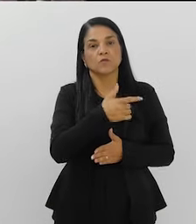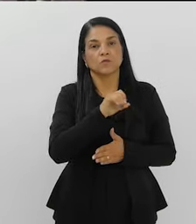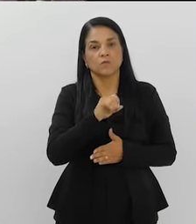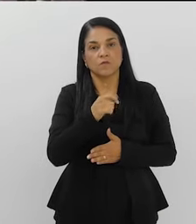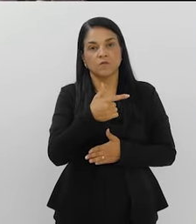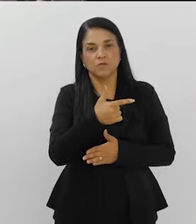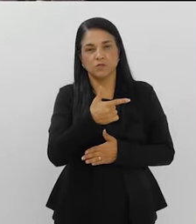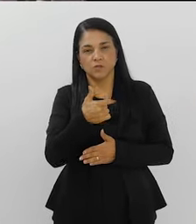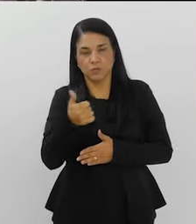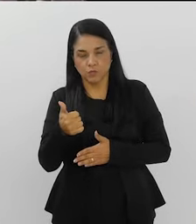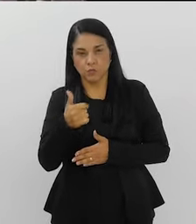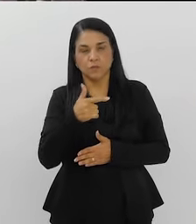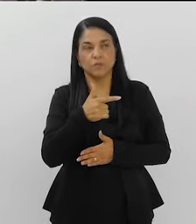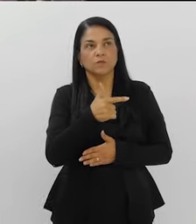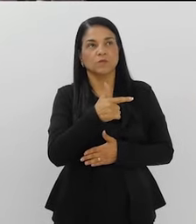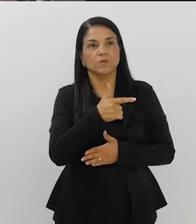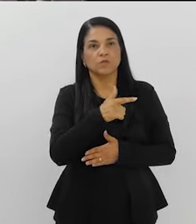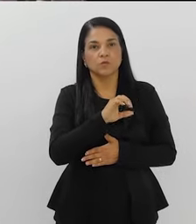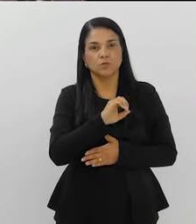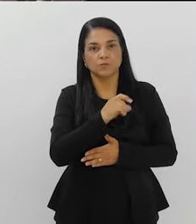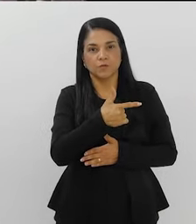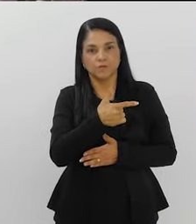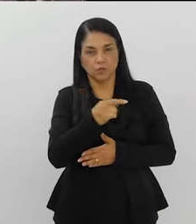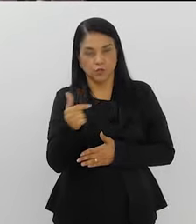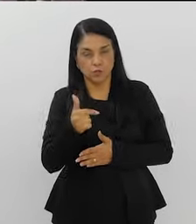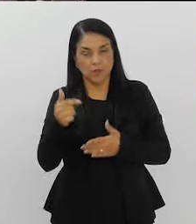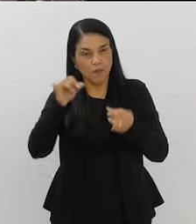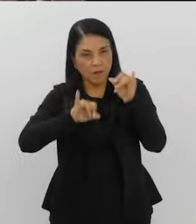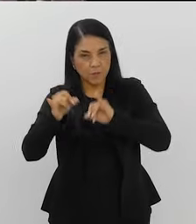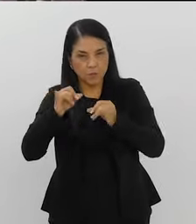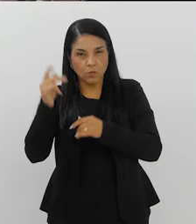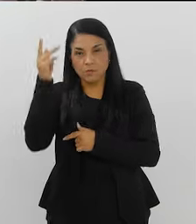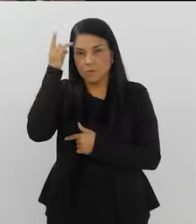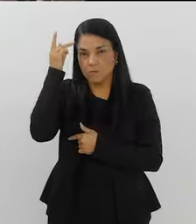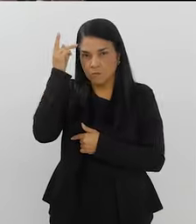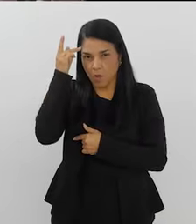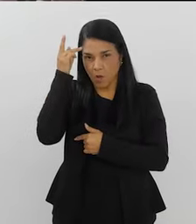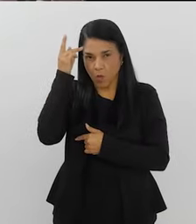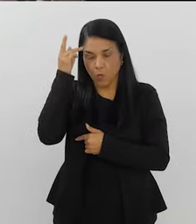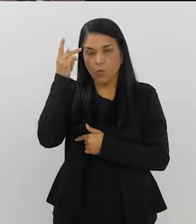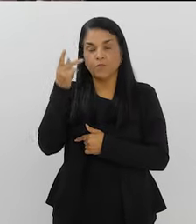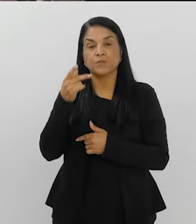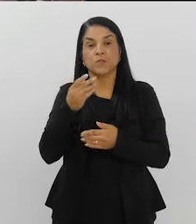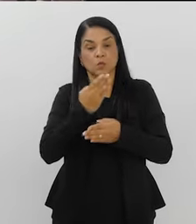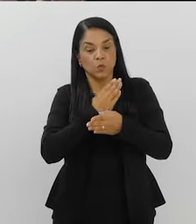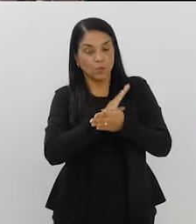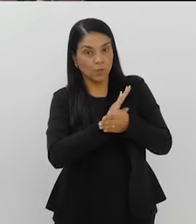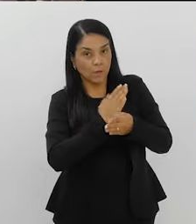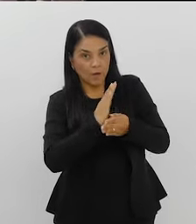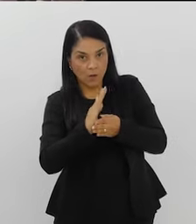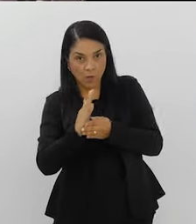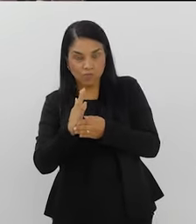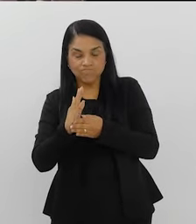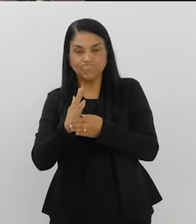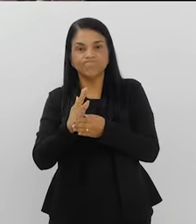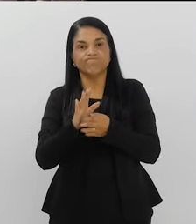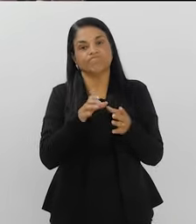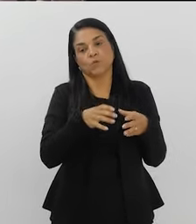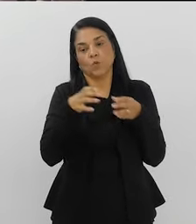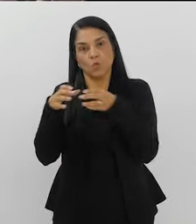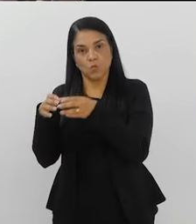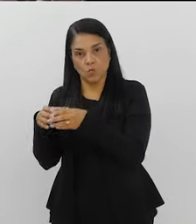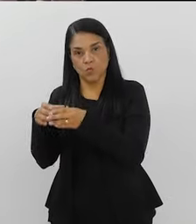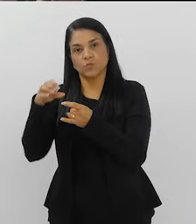laboratório de São Paulo que fez essa pesquisa, um pesquisador brasileiro também. E a parte dos tubarões foi feita por nós,